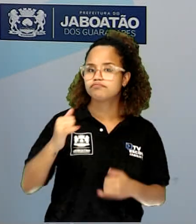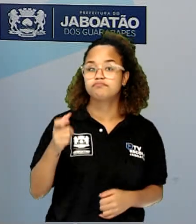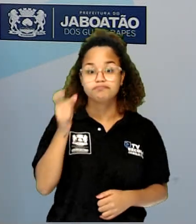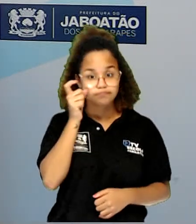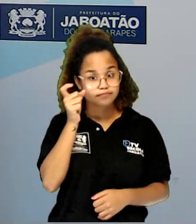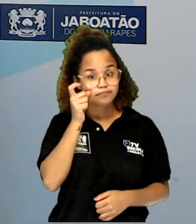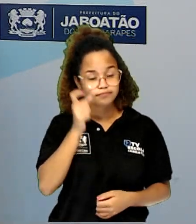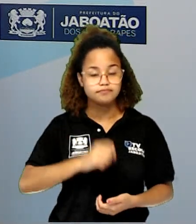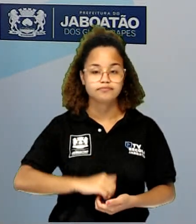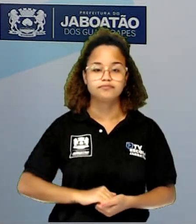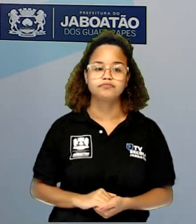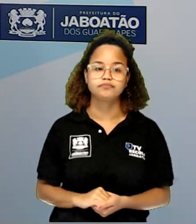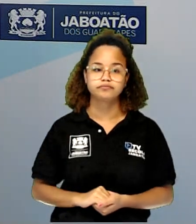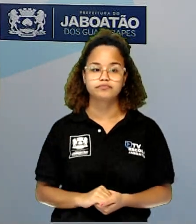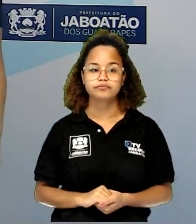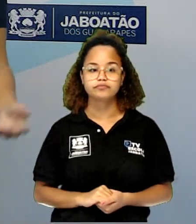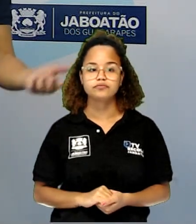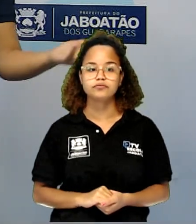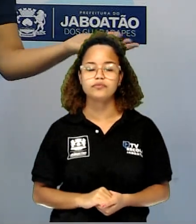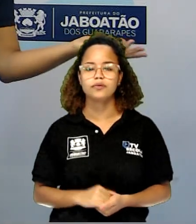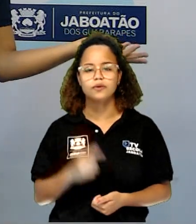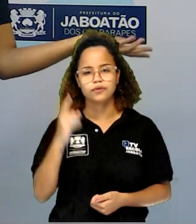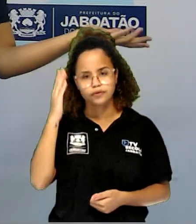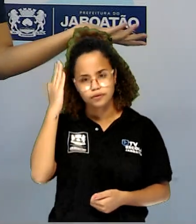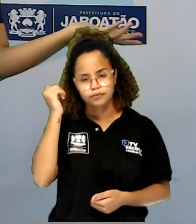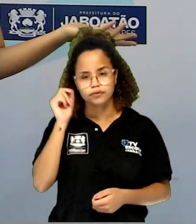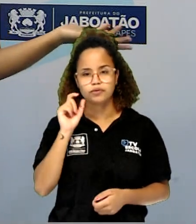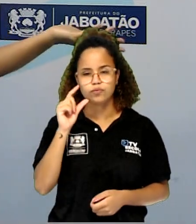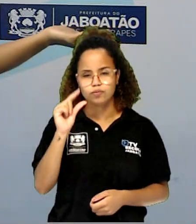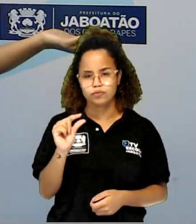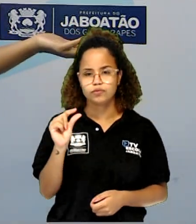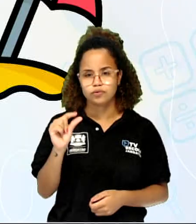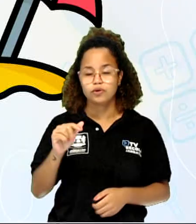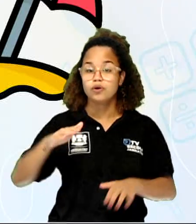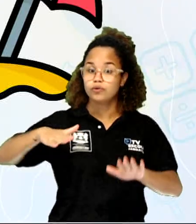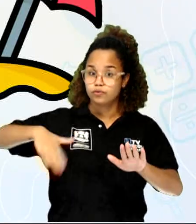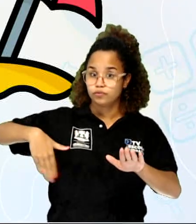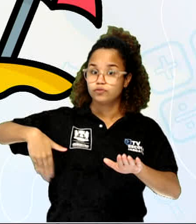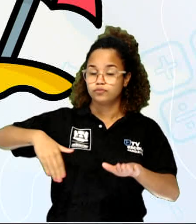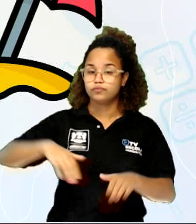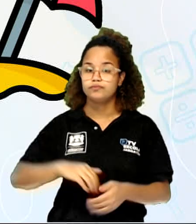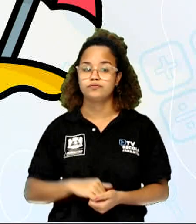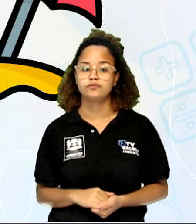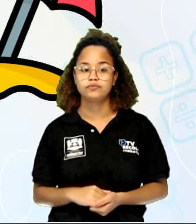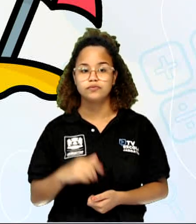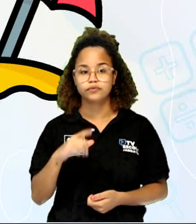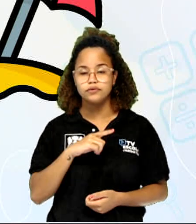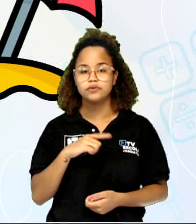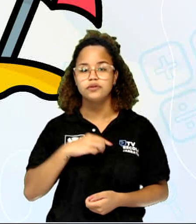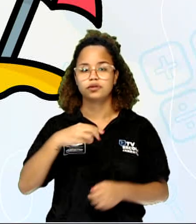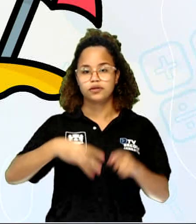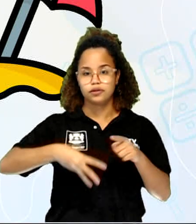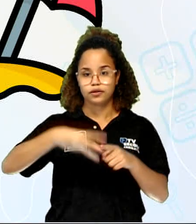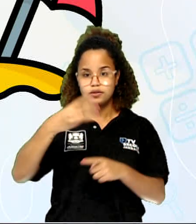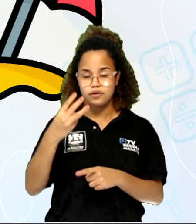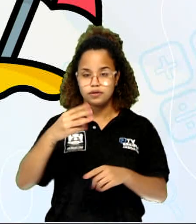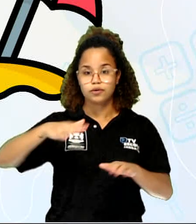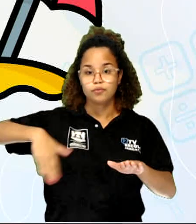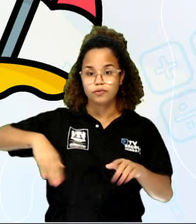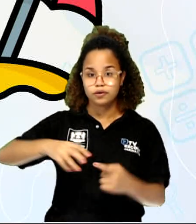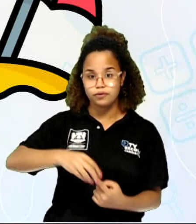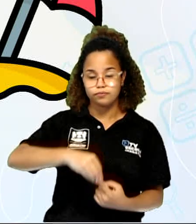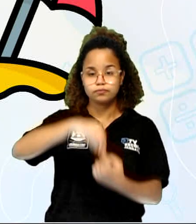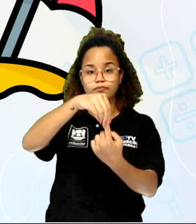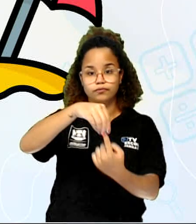vocês. Vamos saber agora um pouco das nossas praias. Nós temos três praias principais